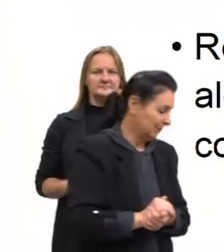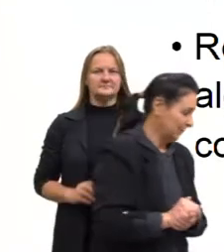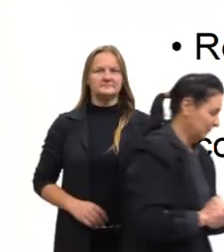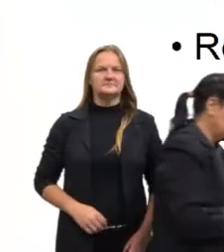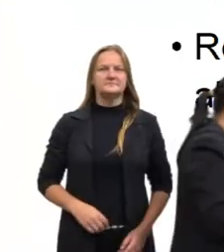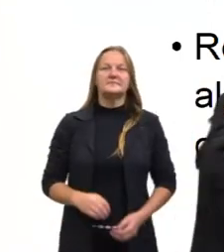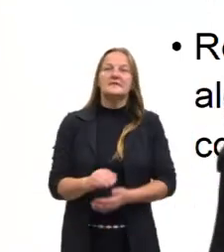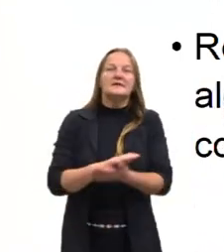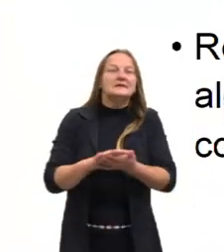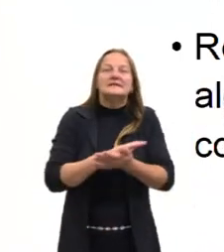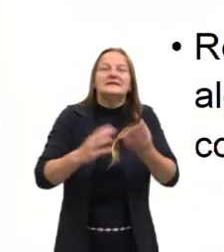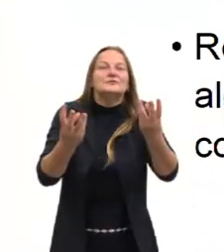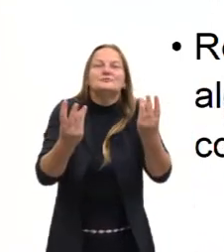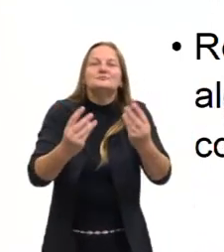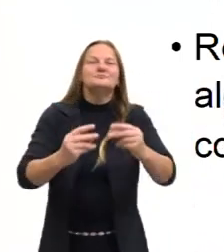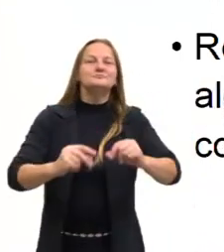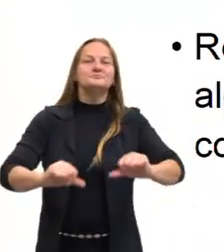animais.